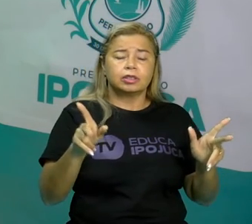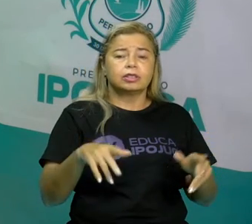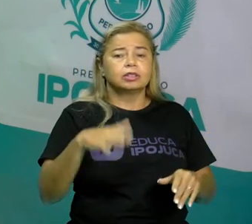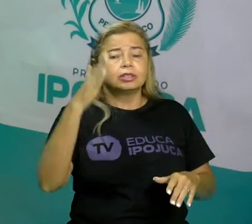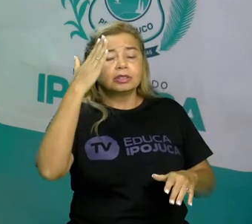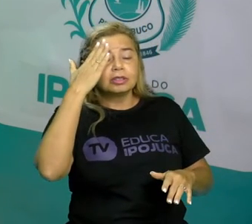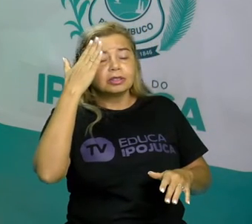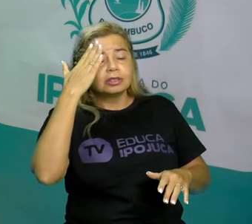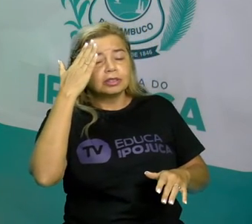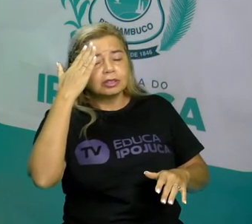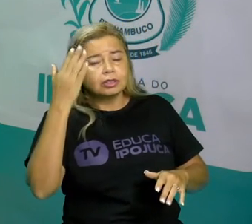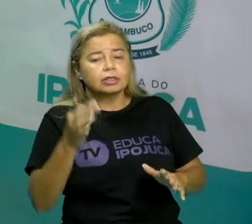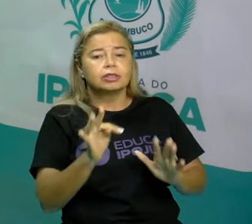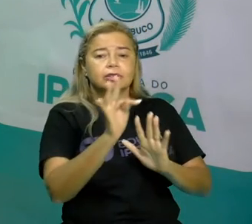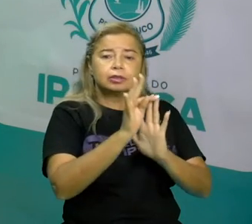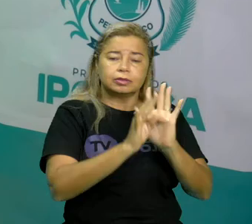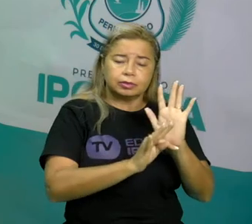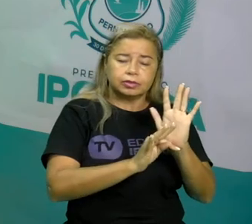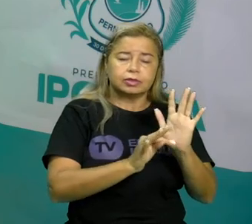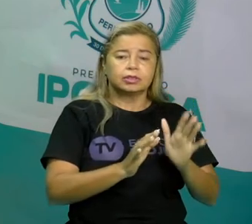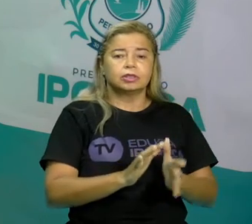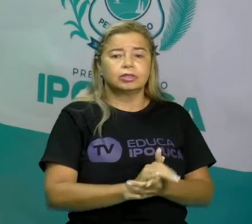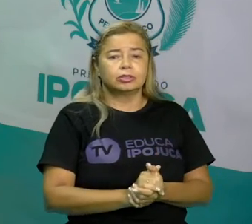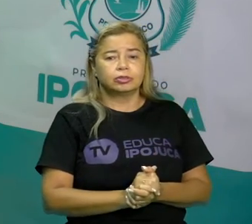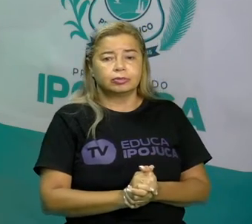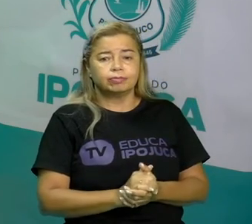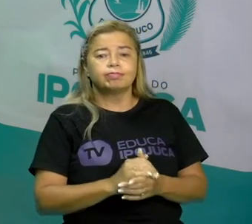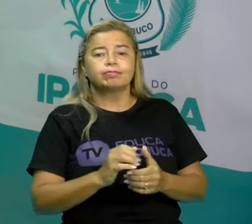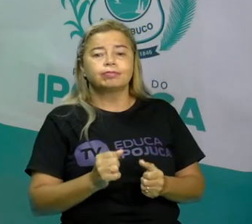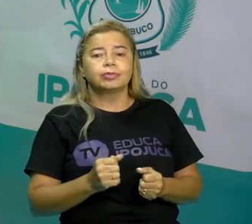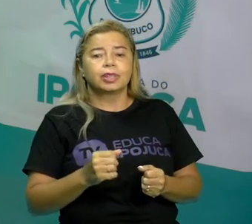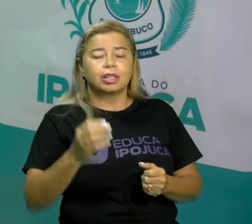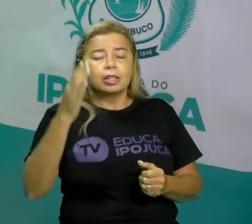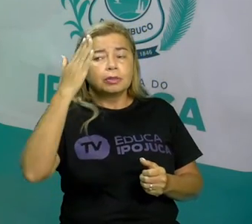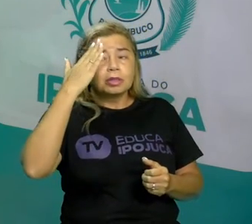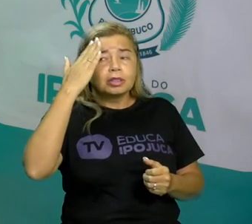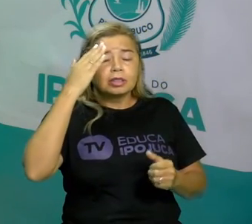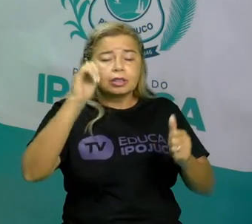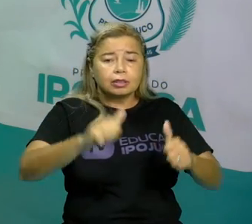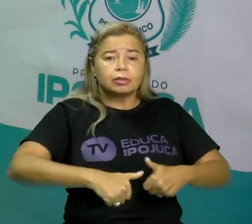é uma das coisas que fazem com que você possa compreender melhor.